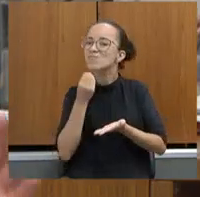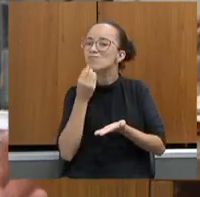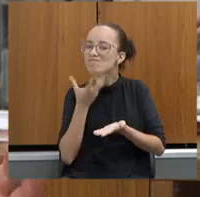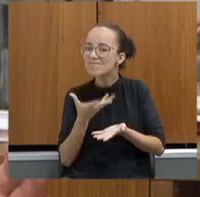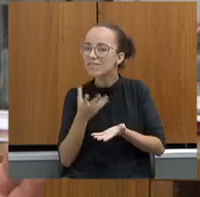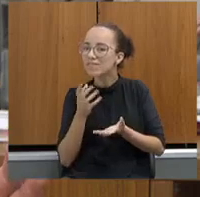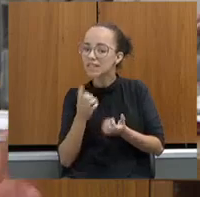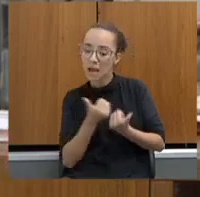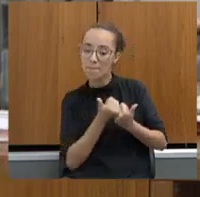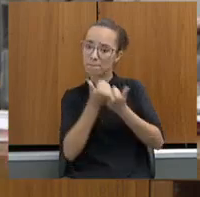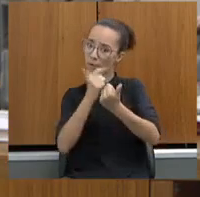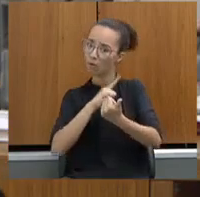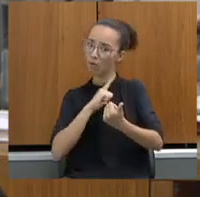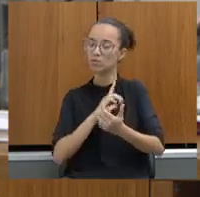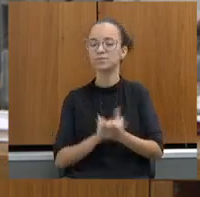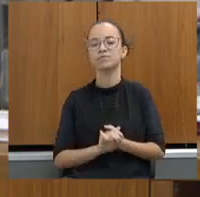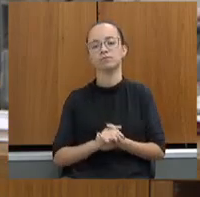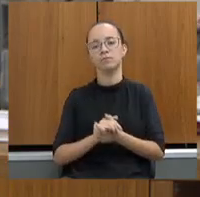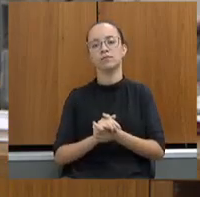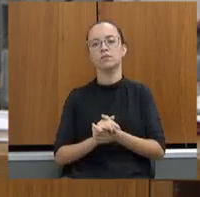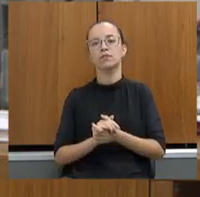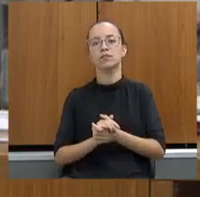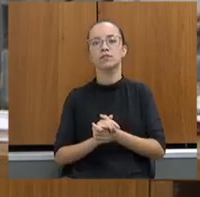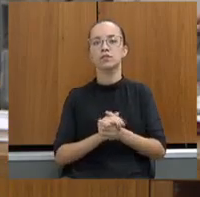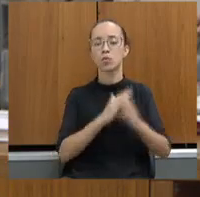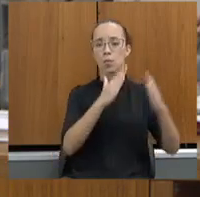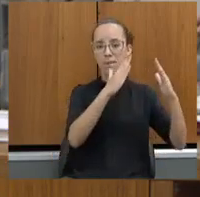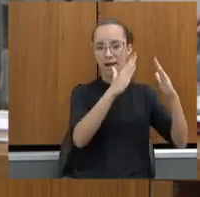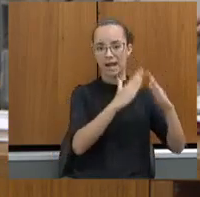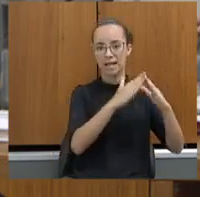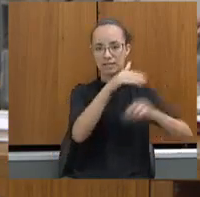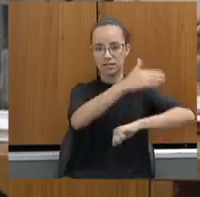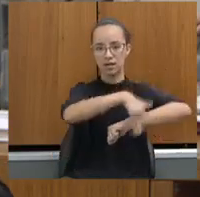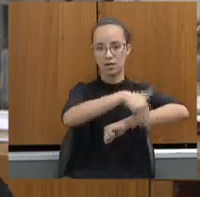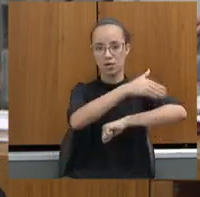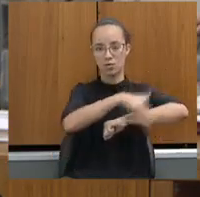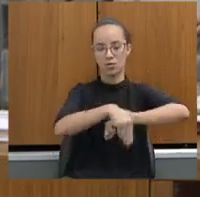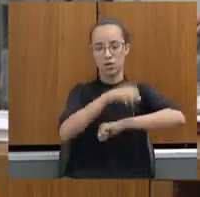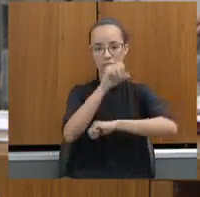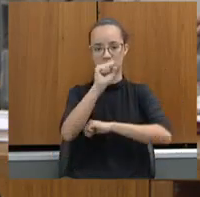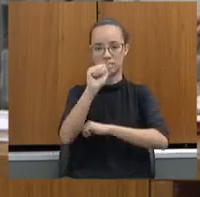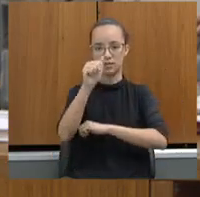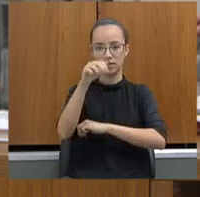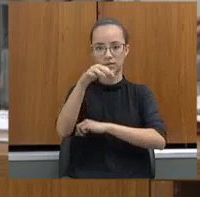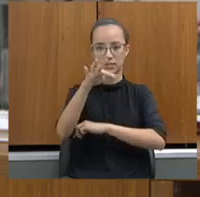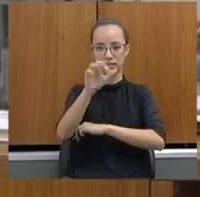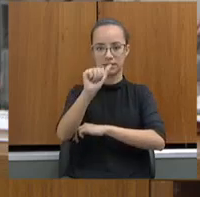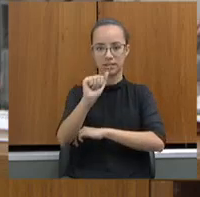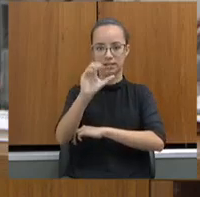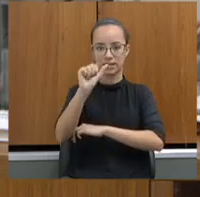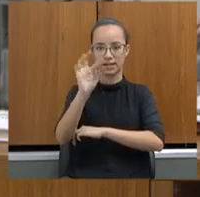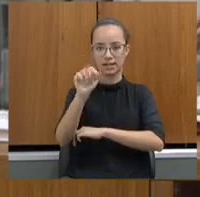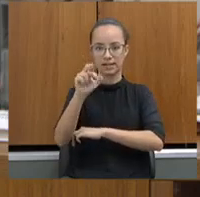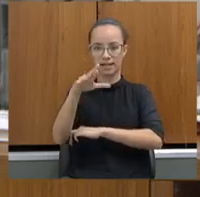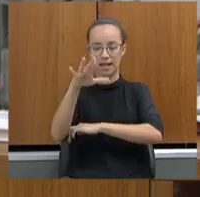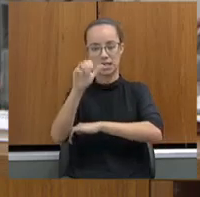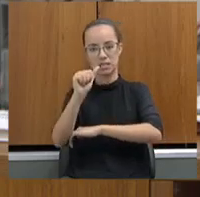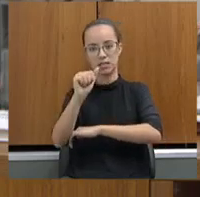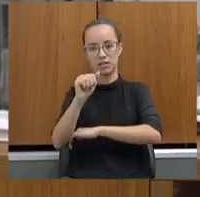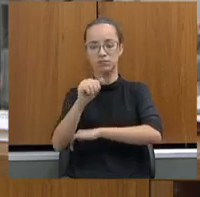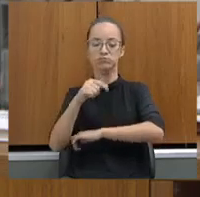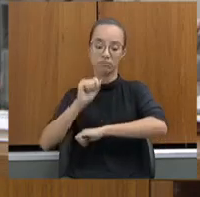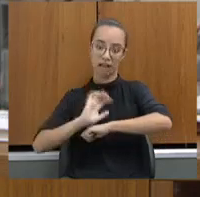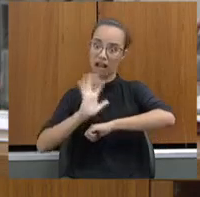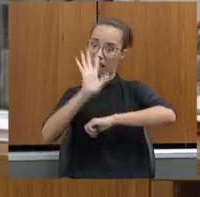apoiada. Outro dia, tivemos a invasão de uma casa na Rua Santa Catarina, talvez os métodos mais caros de Belo Horizonte.